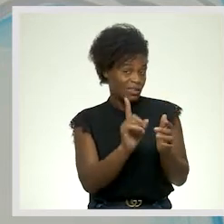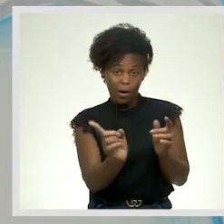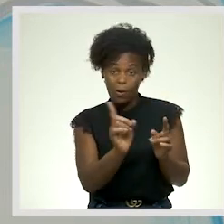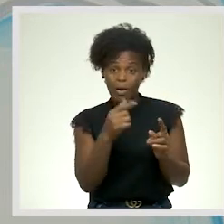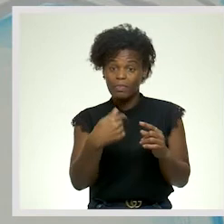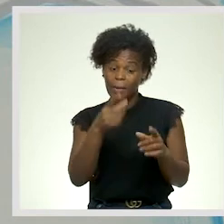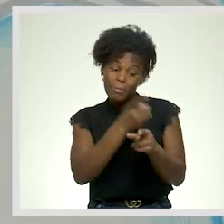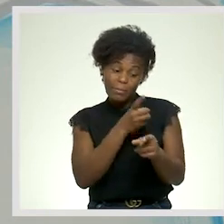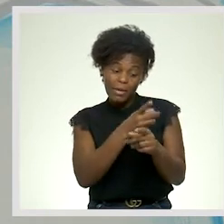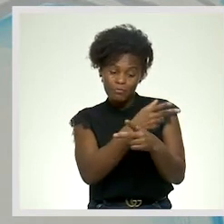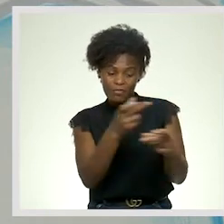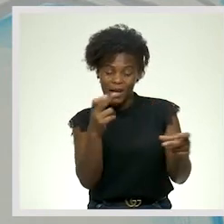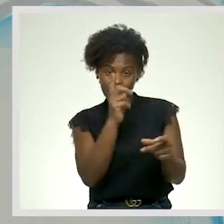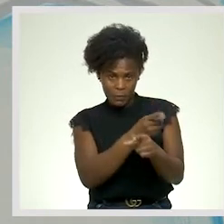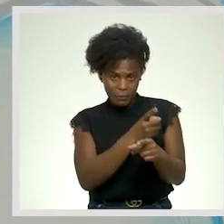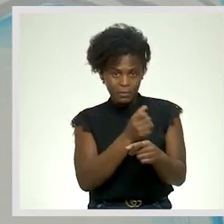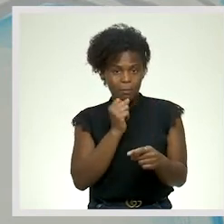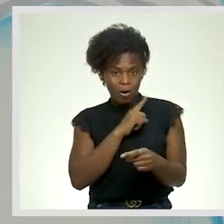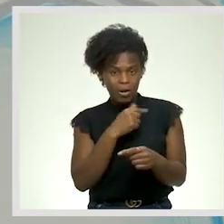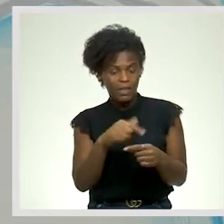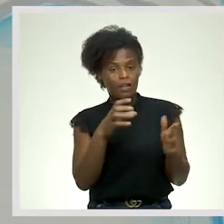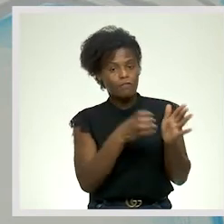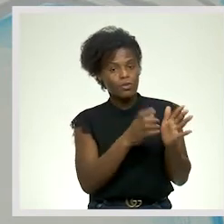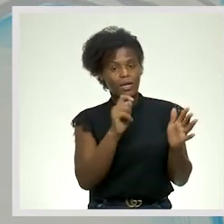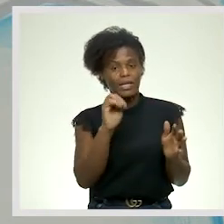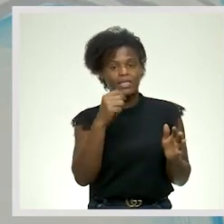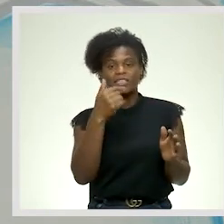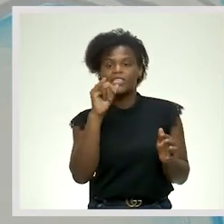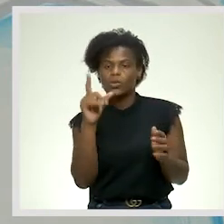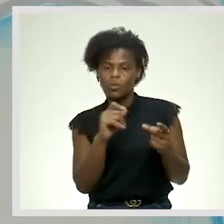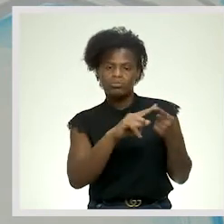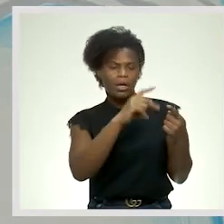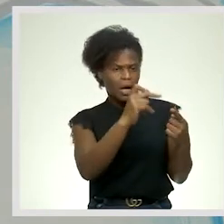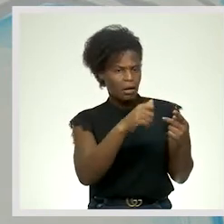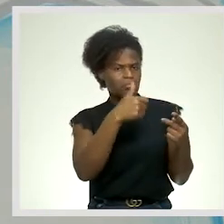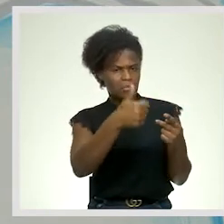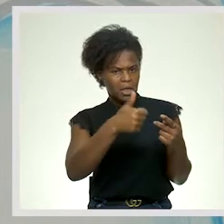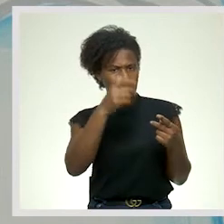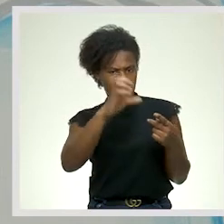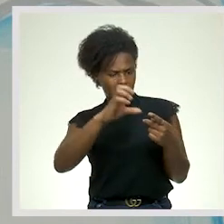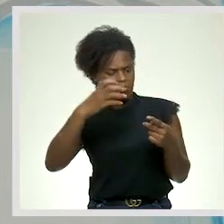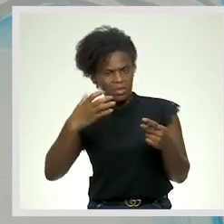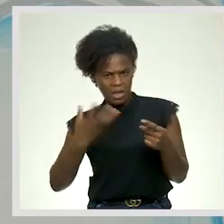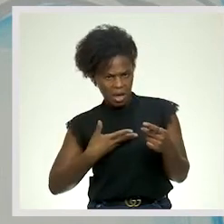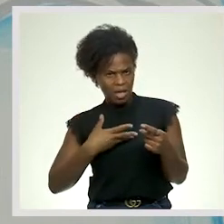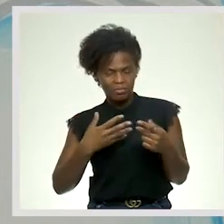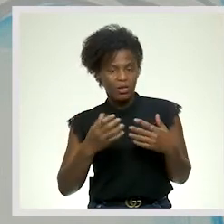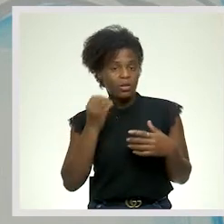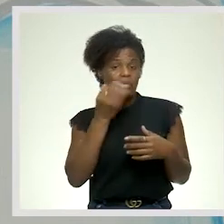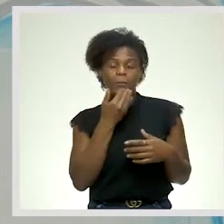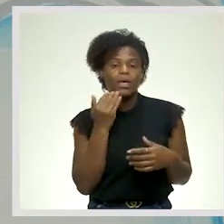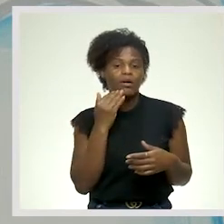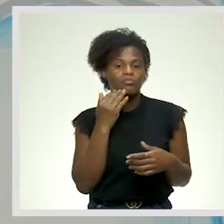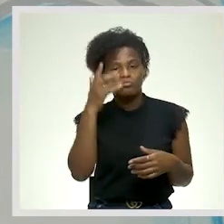No mesmo enunciado, você pode ter figura de estilo A, B, C ou D, Consoante a visão,